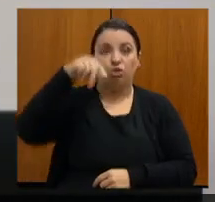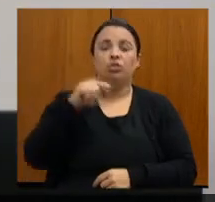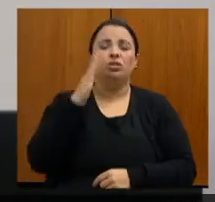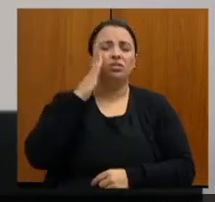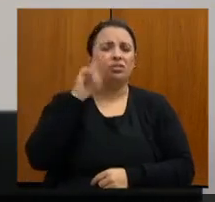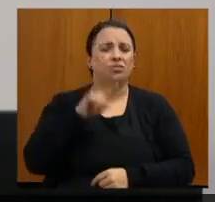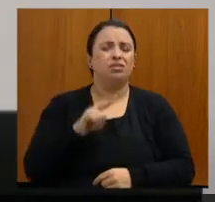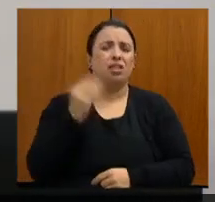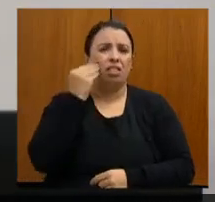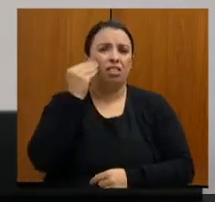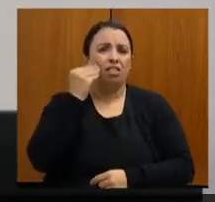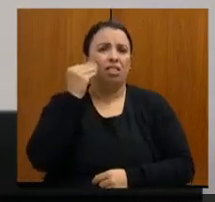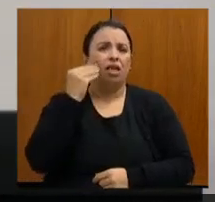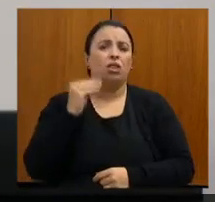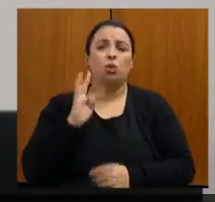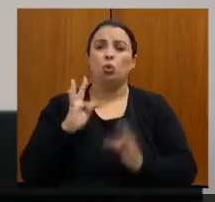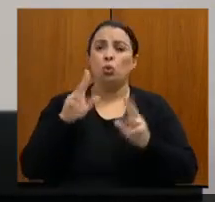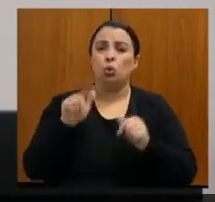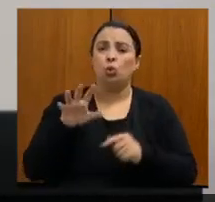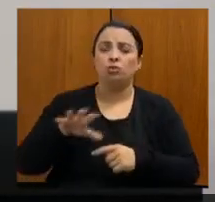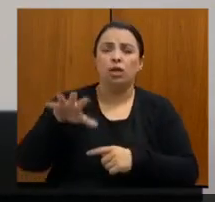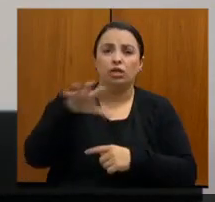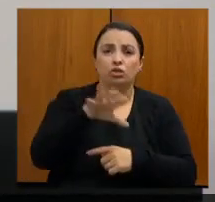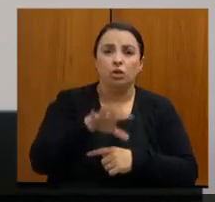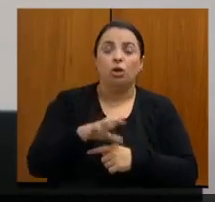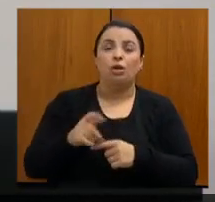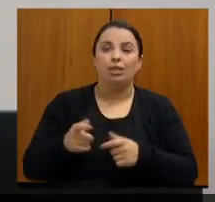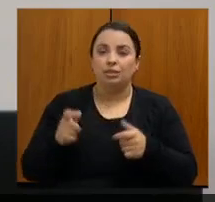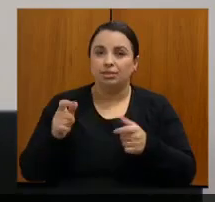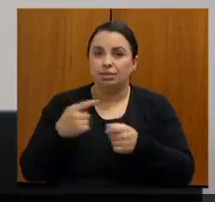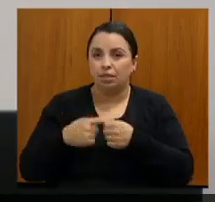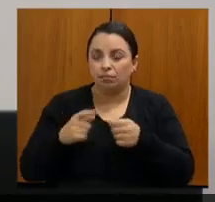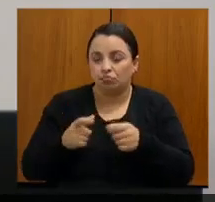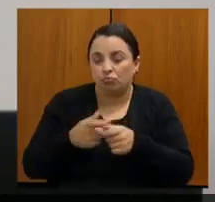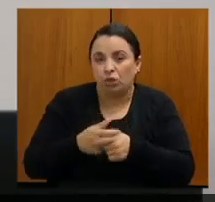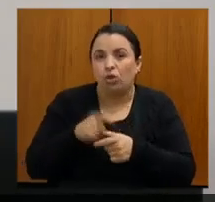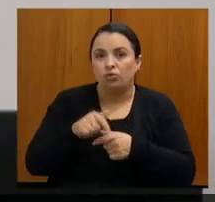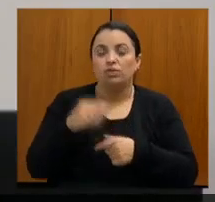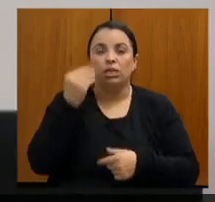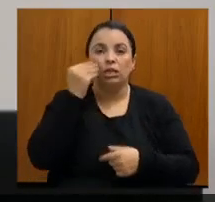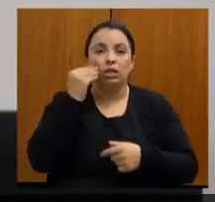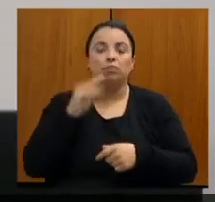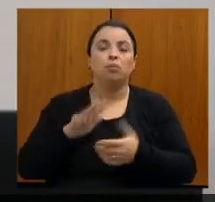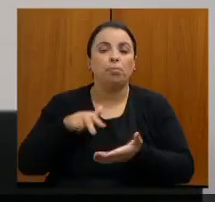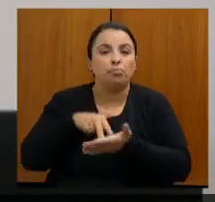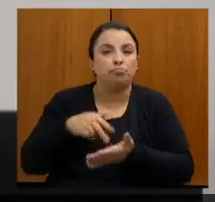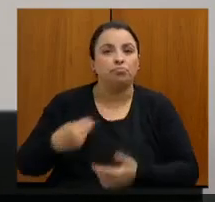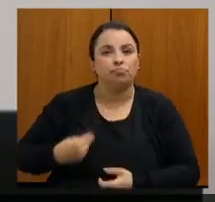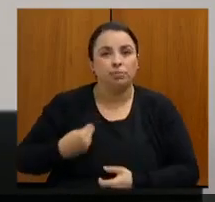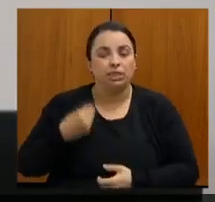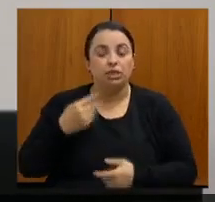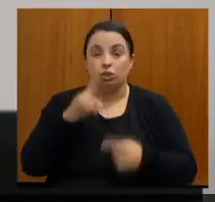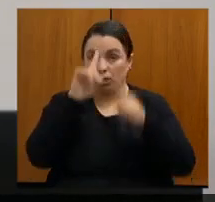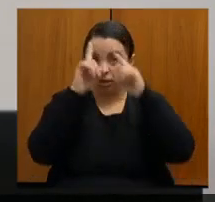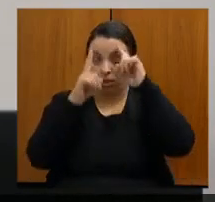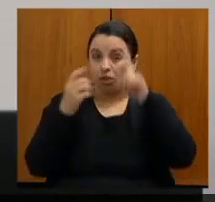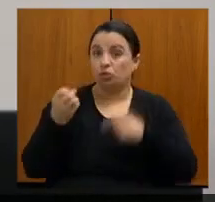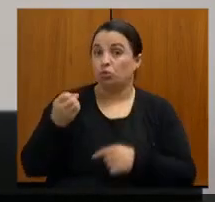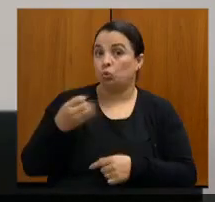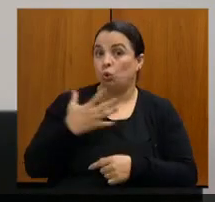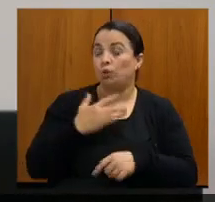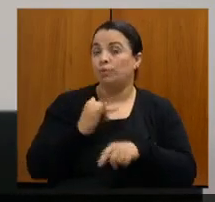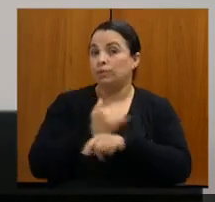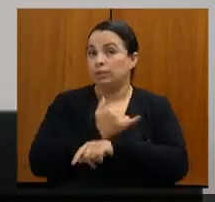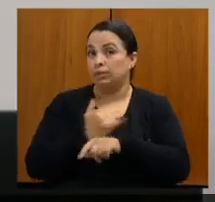todos os menores municípios, você está presente. E sempre com ideias muito boas, ideias inovadoras. Você